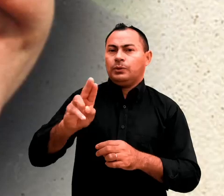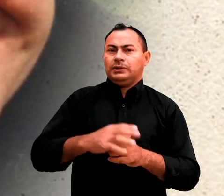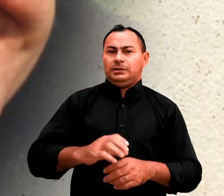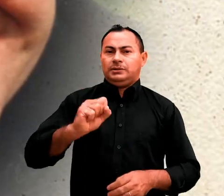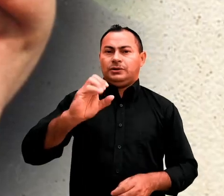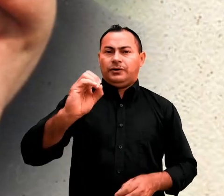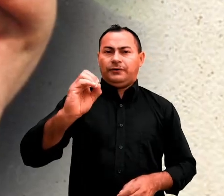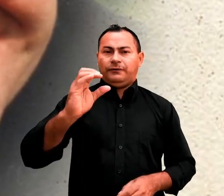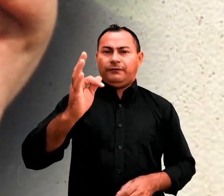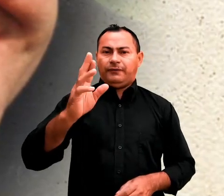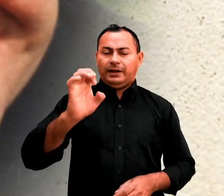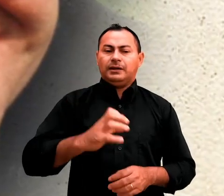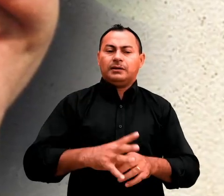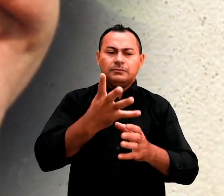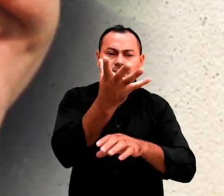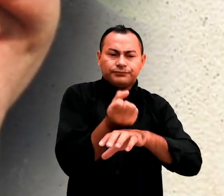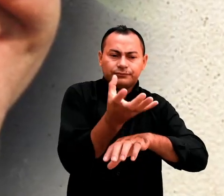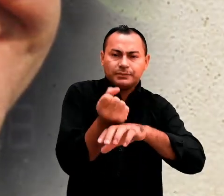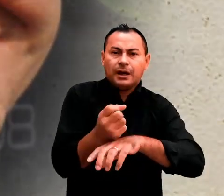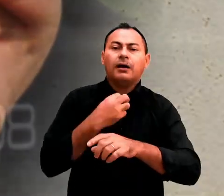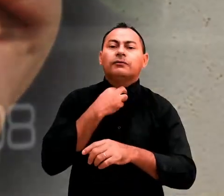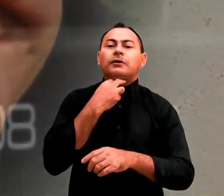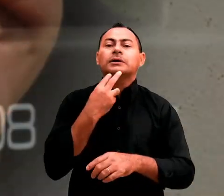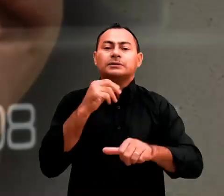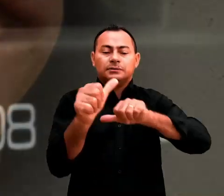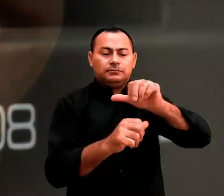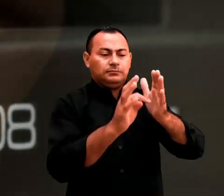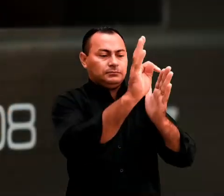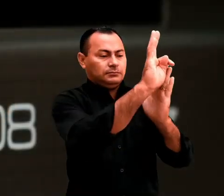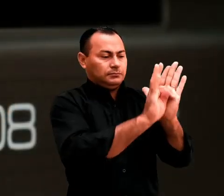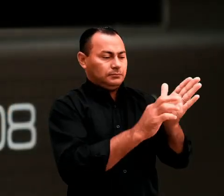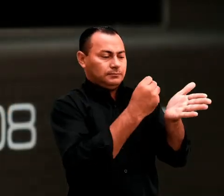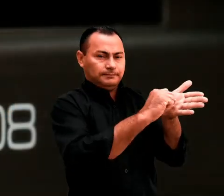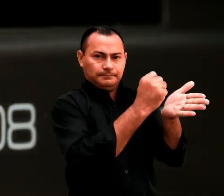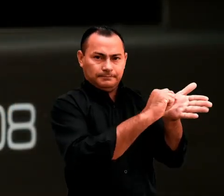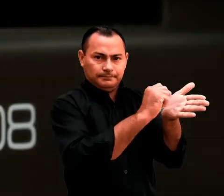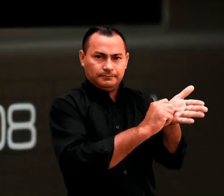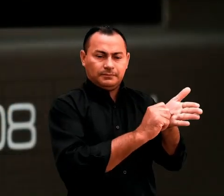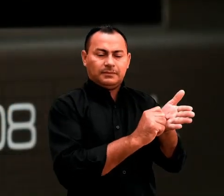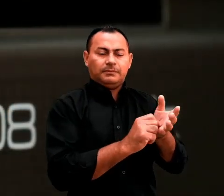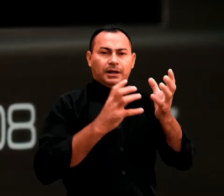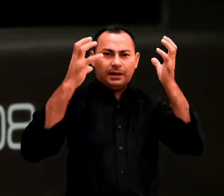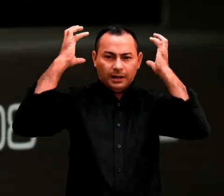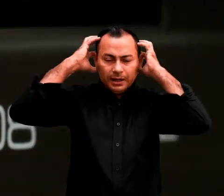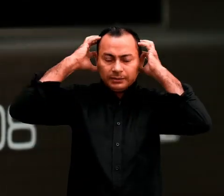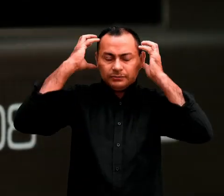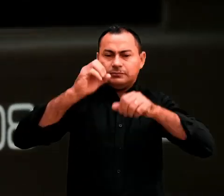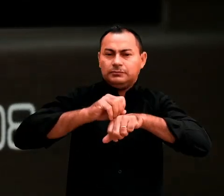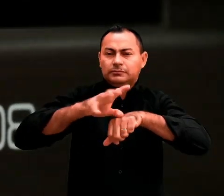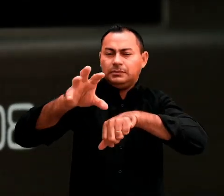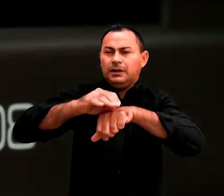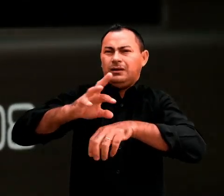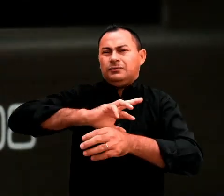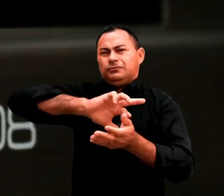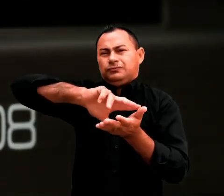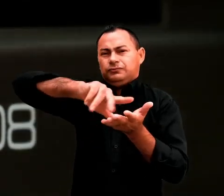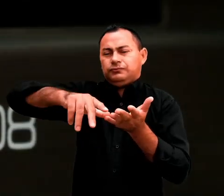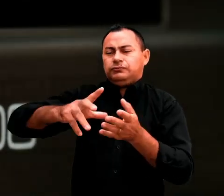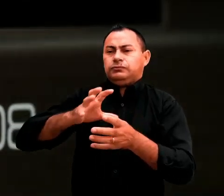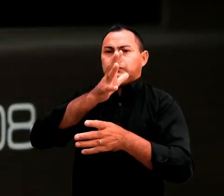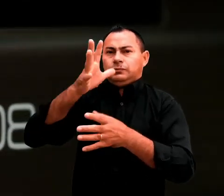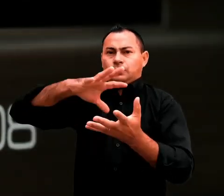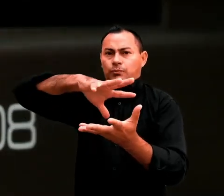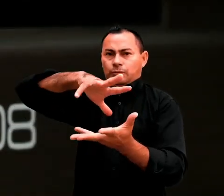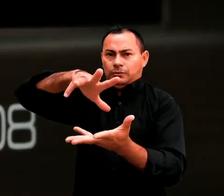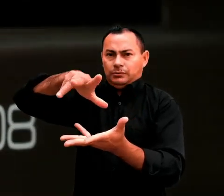que capta sua voz e a transforma em textos escritos para a rádio, transmitidos para várias